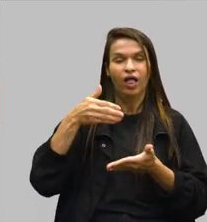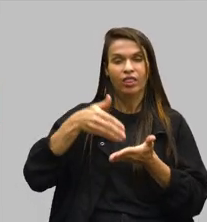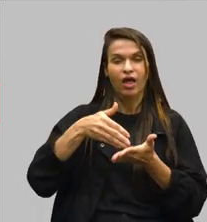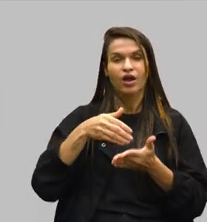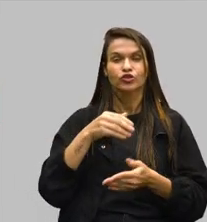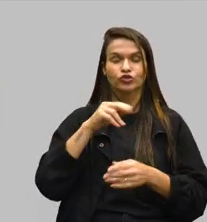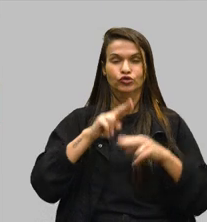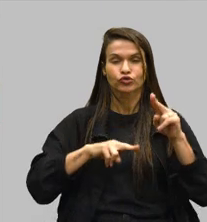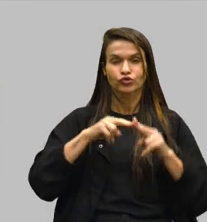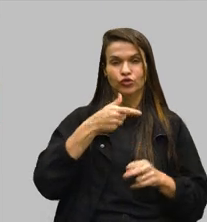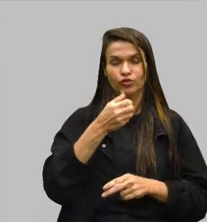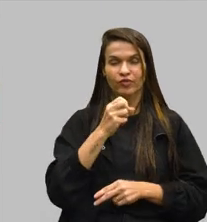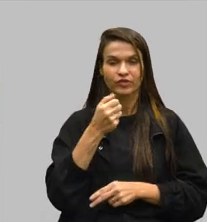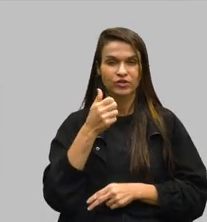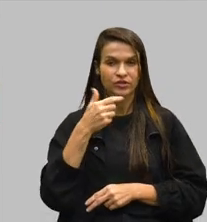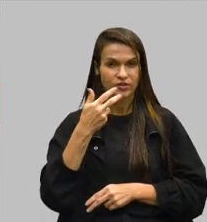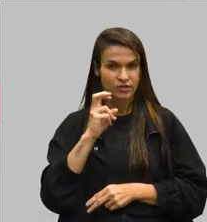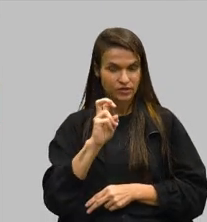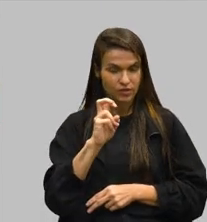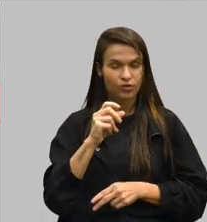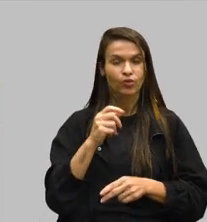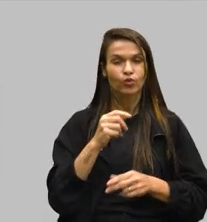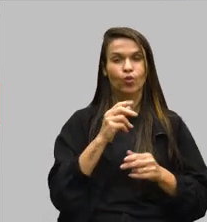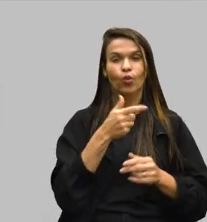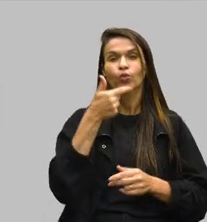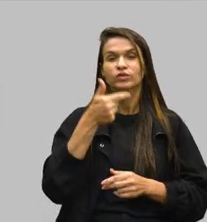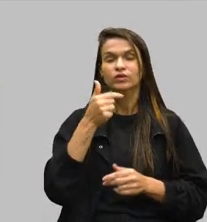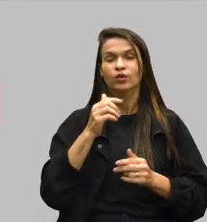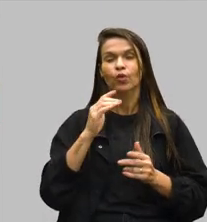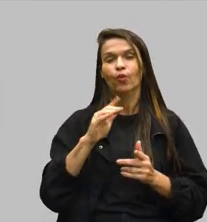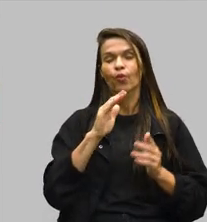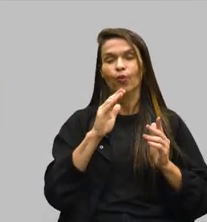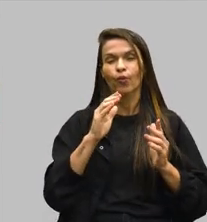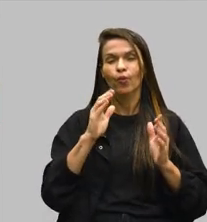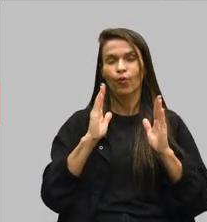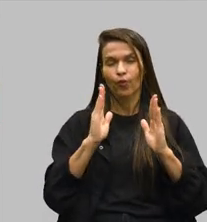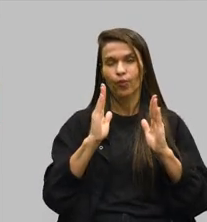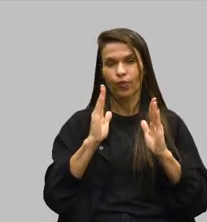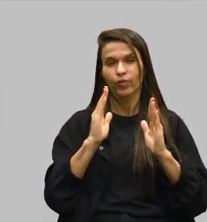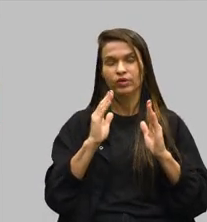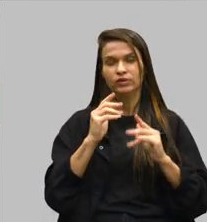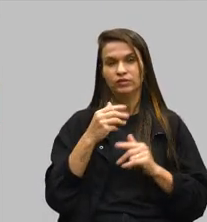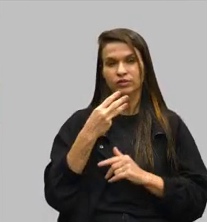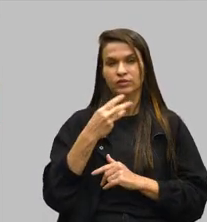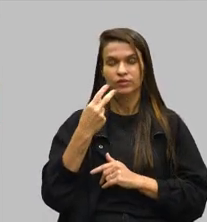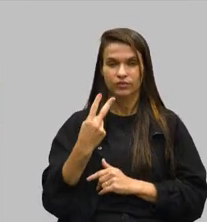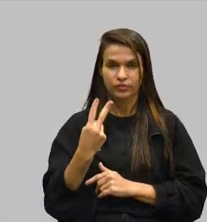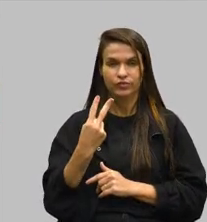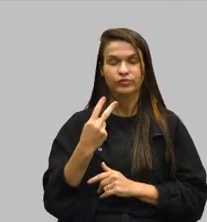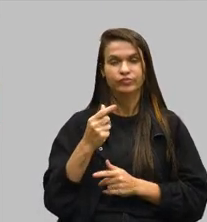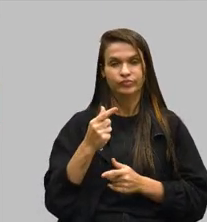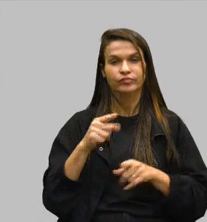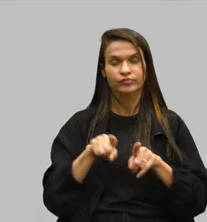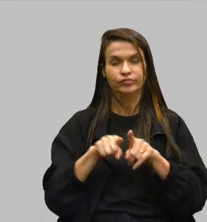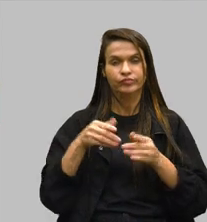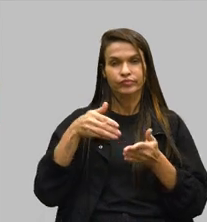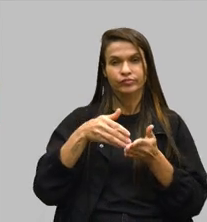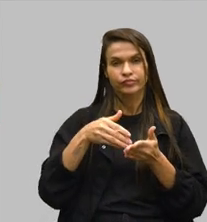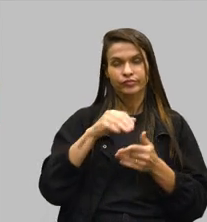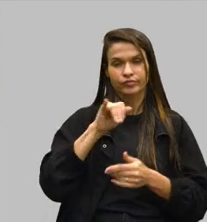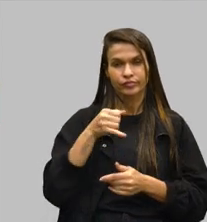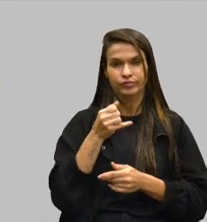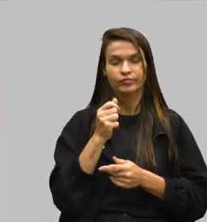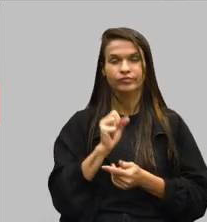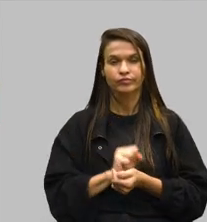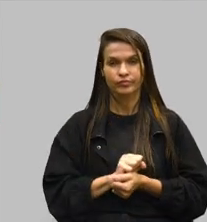2025. No segundo ciclo, 372 kits em 25 municípios até janeiro de 2025, 820 kits